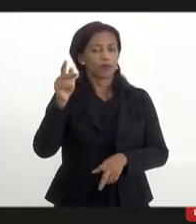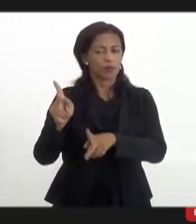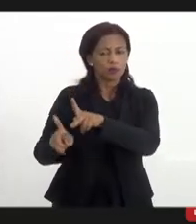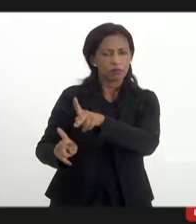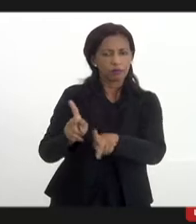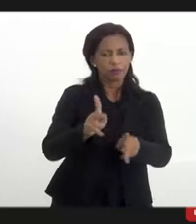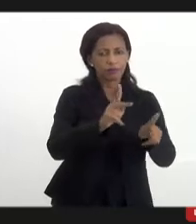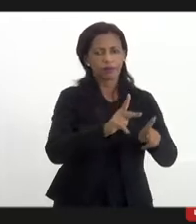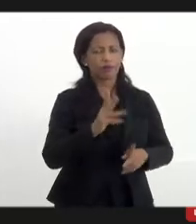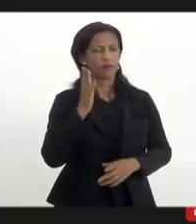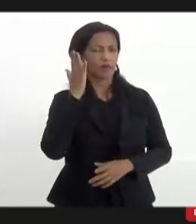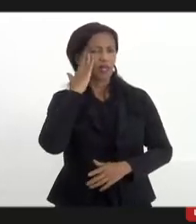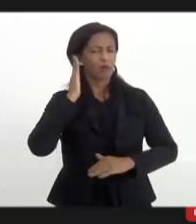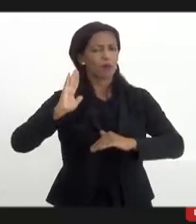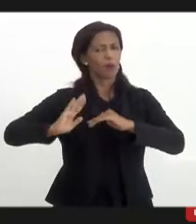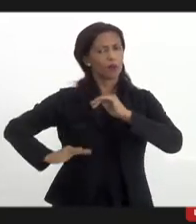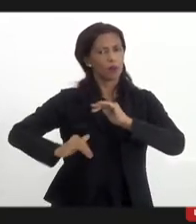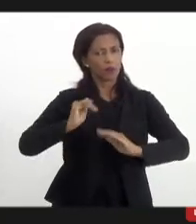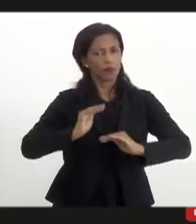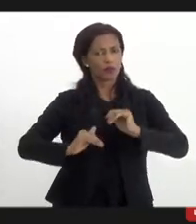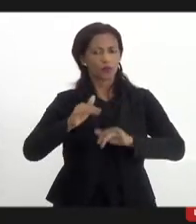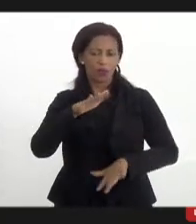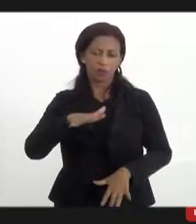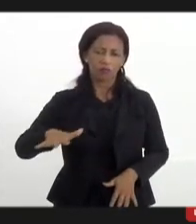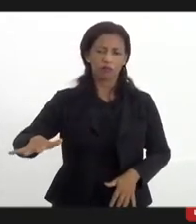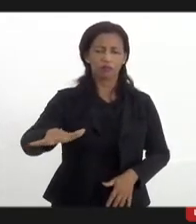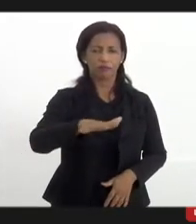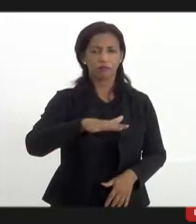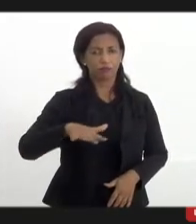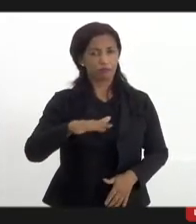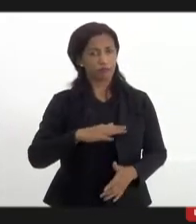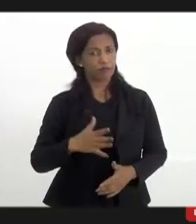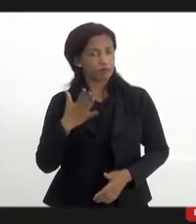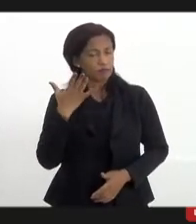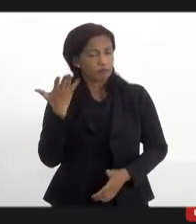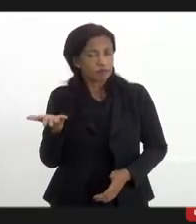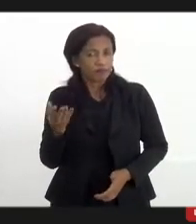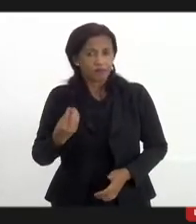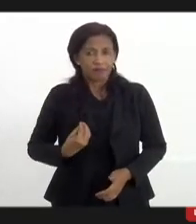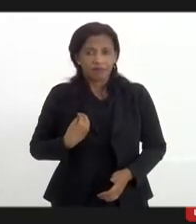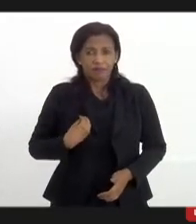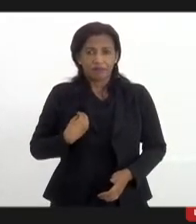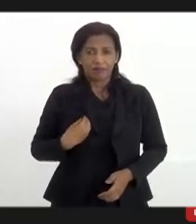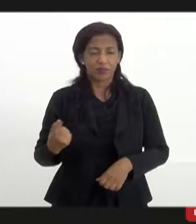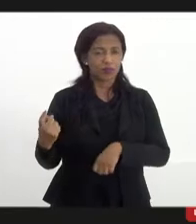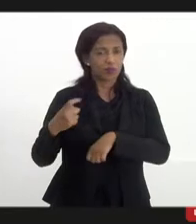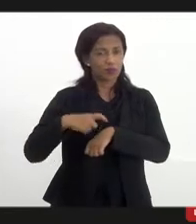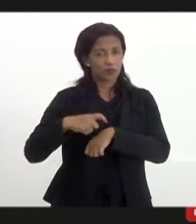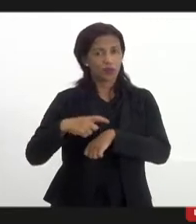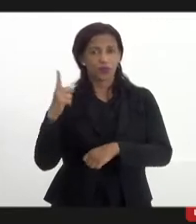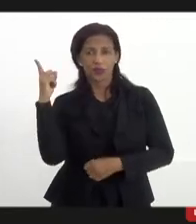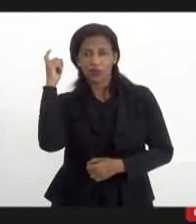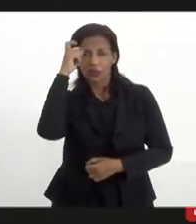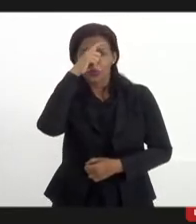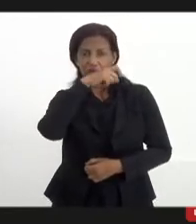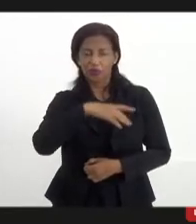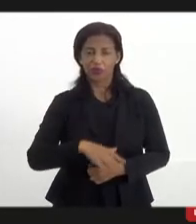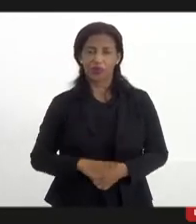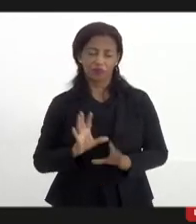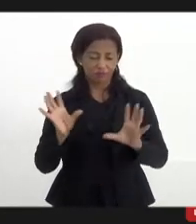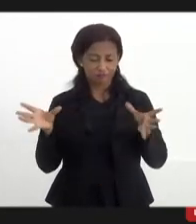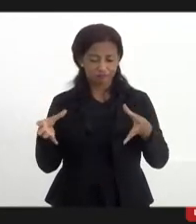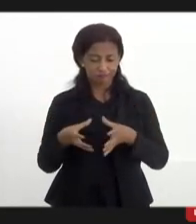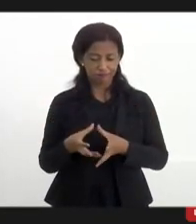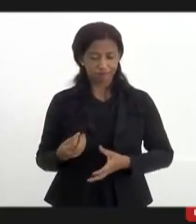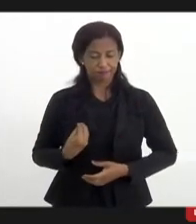os profissionais dessa área e que a gente está vivendo num momento muito difícil da nossa conjuntura